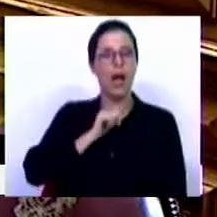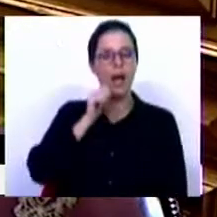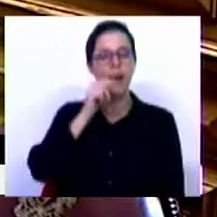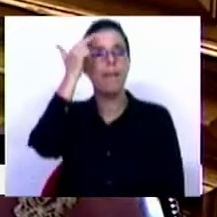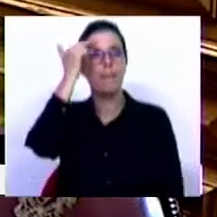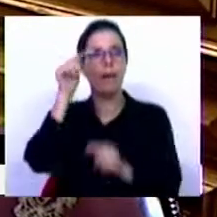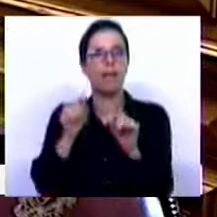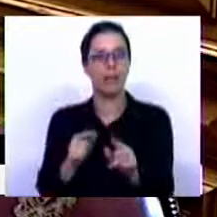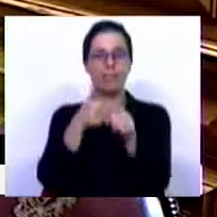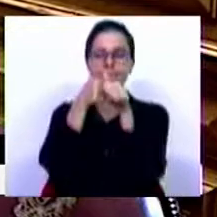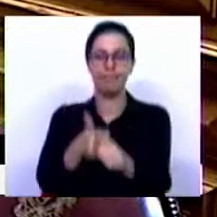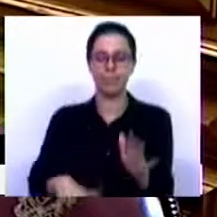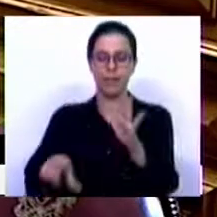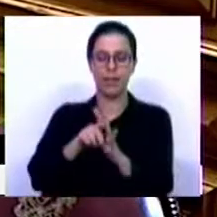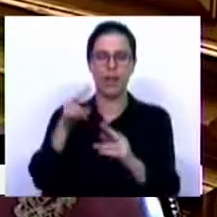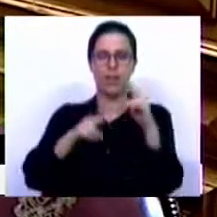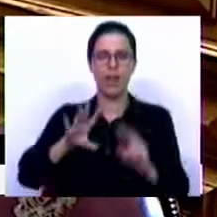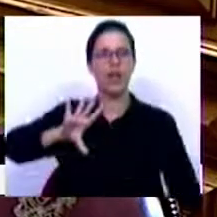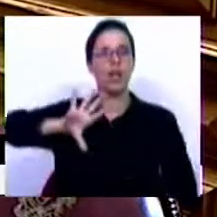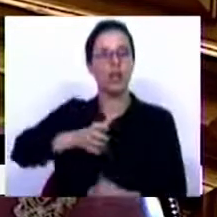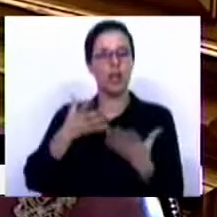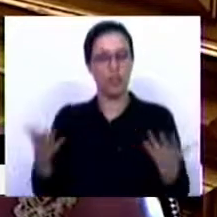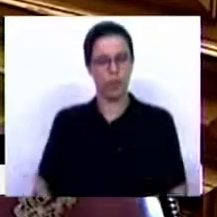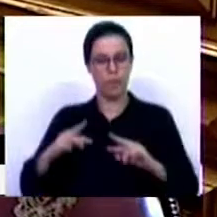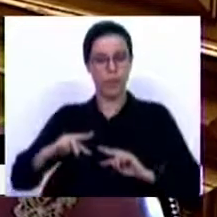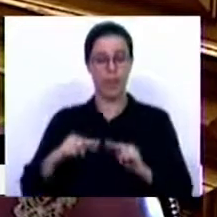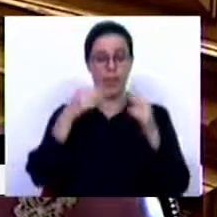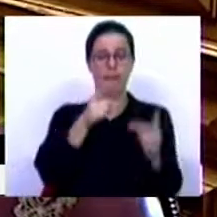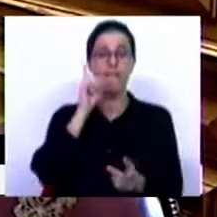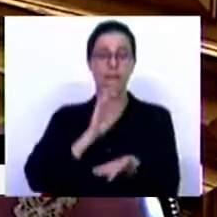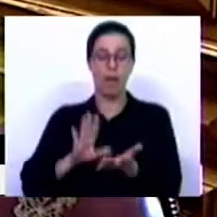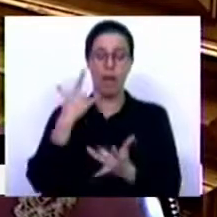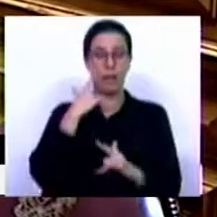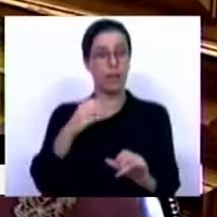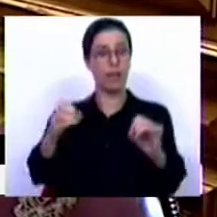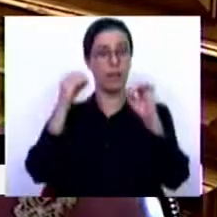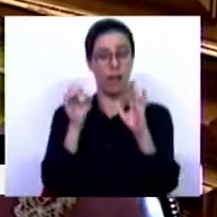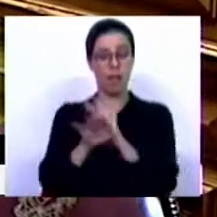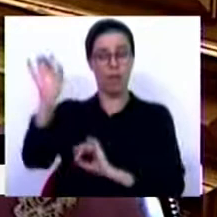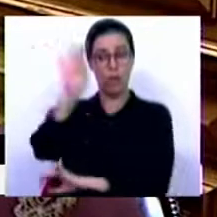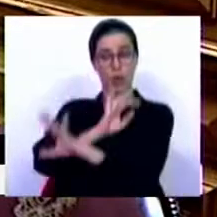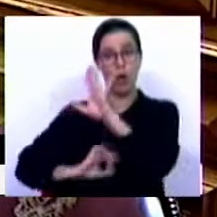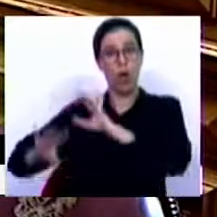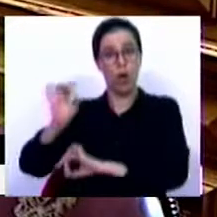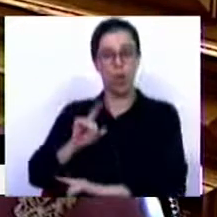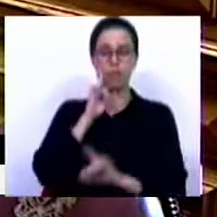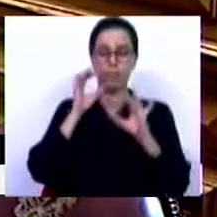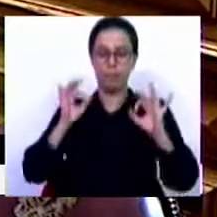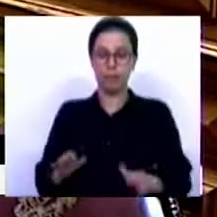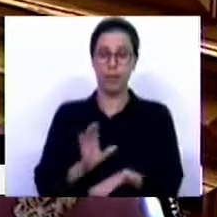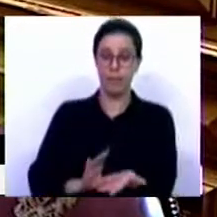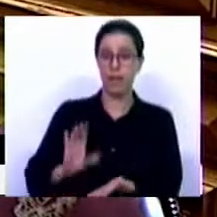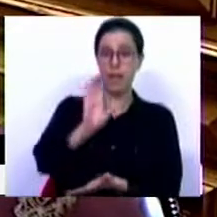Madeira quando cumpre a Lei das Finanças Regionais, quando transfere um volume nunca antes visto de fundos europeus, quando garante que o